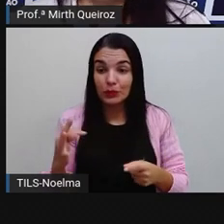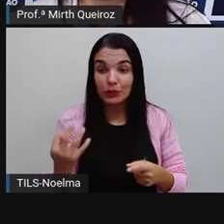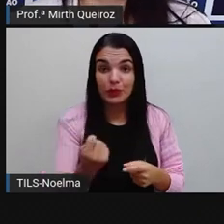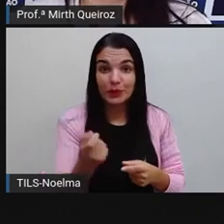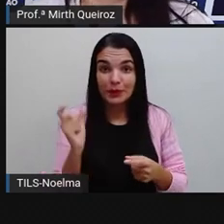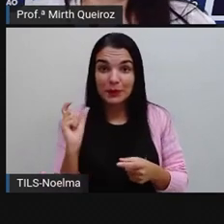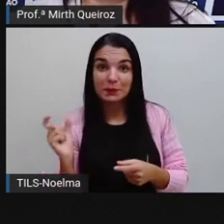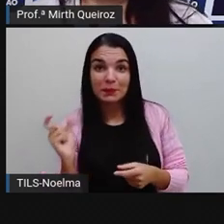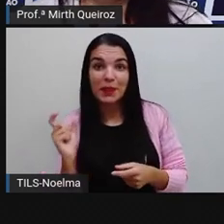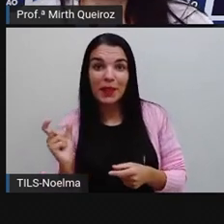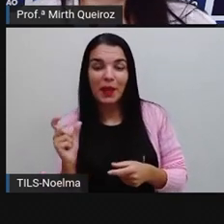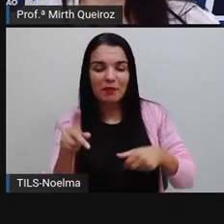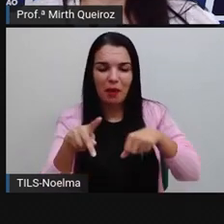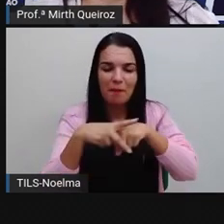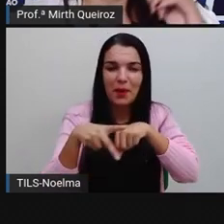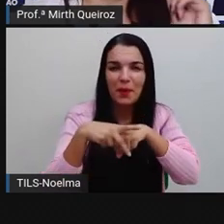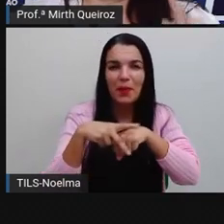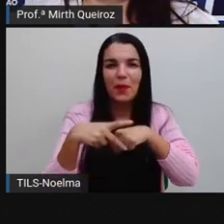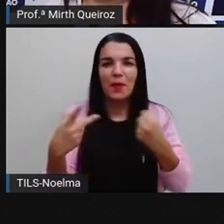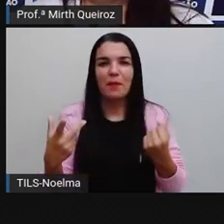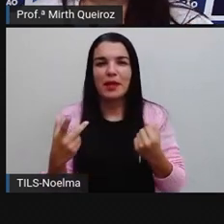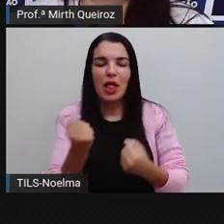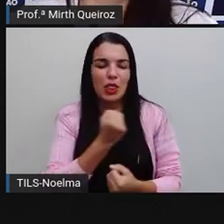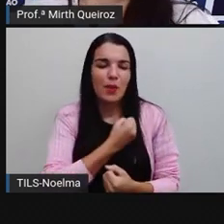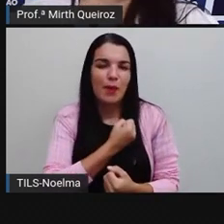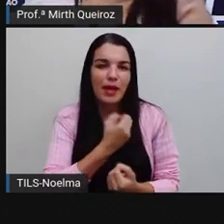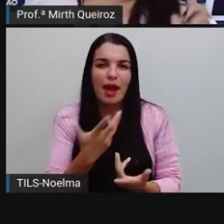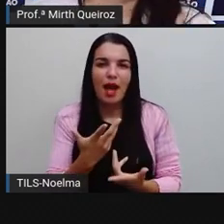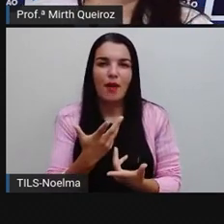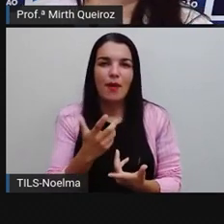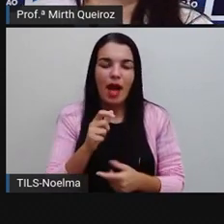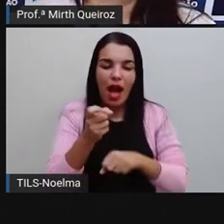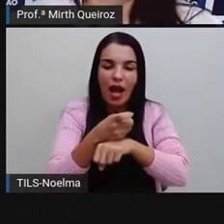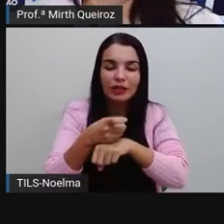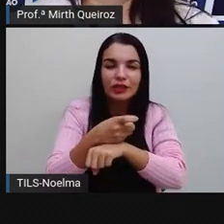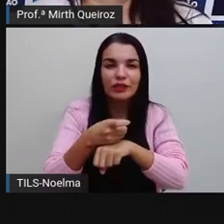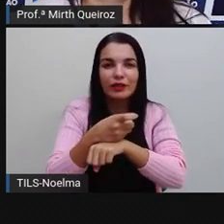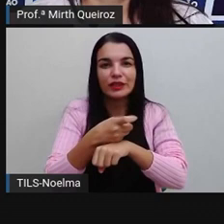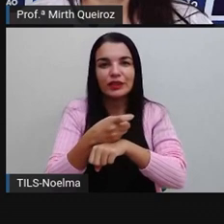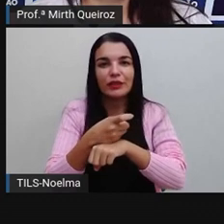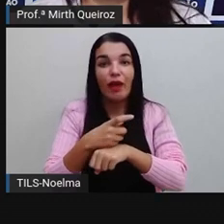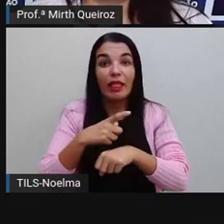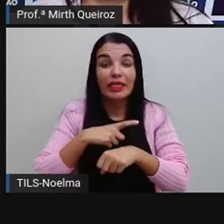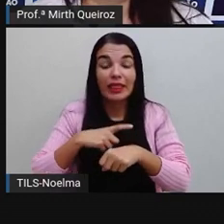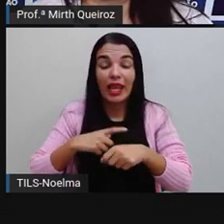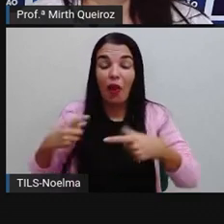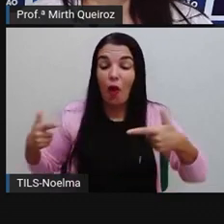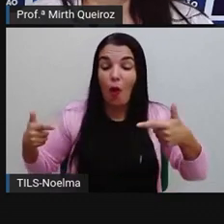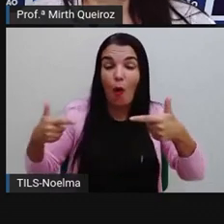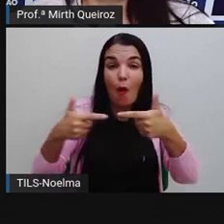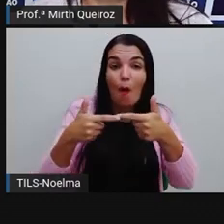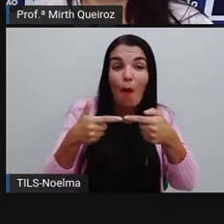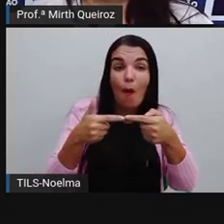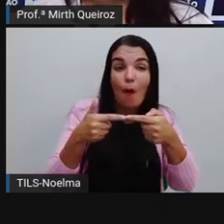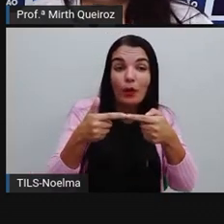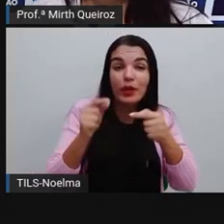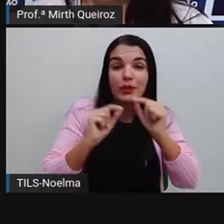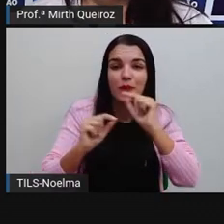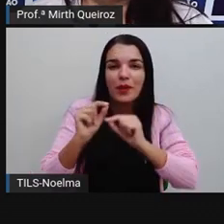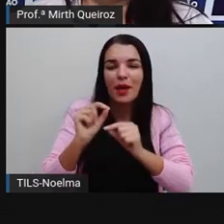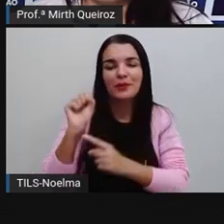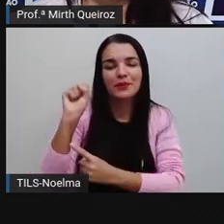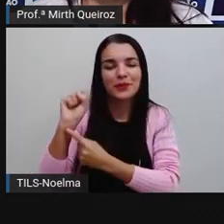palavras, pronome, numeral, adjetivo, vão concordar aí com o